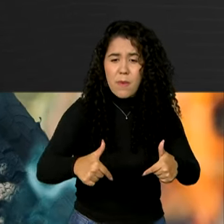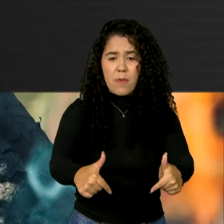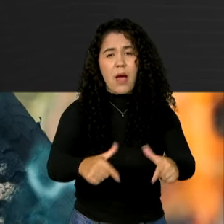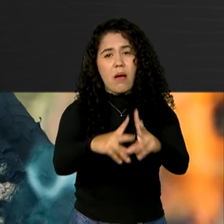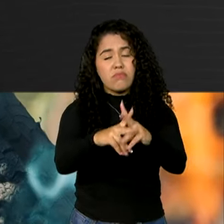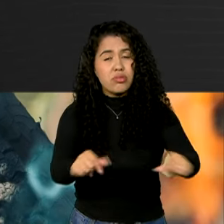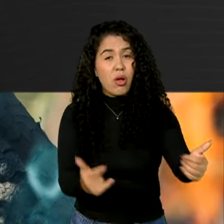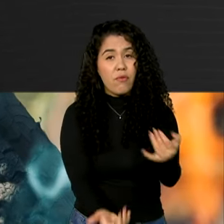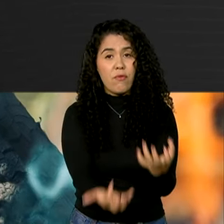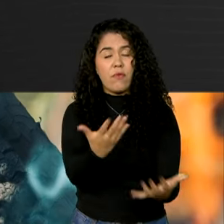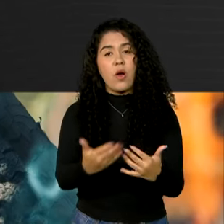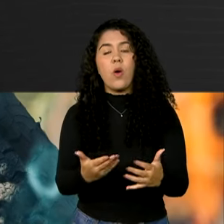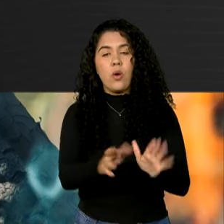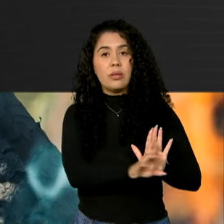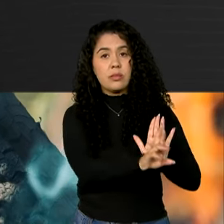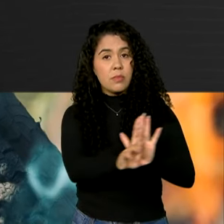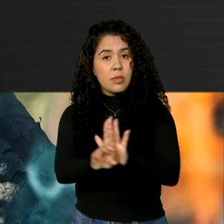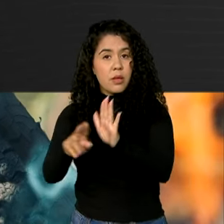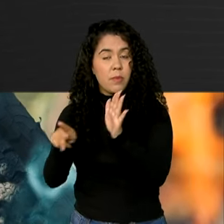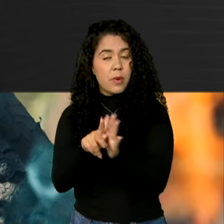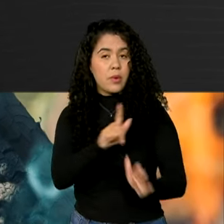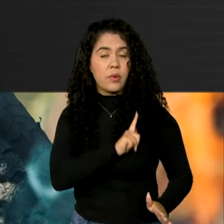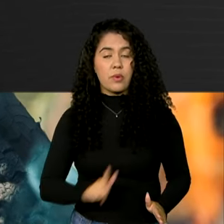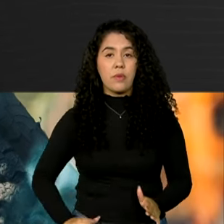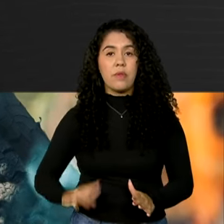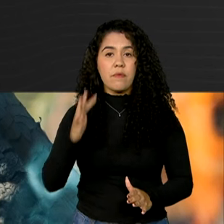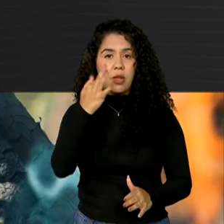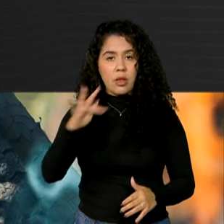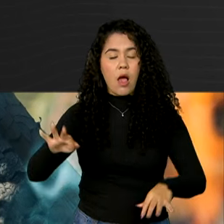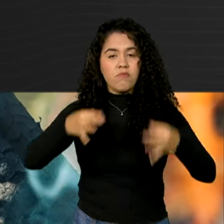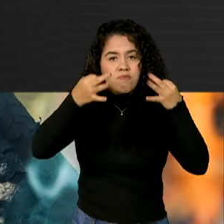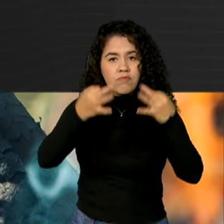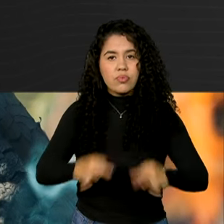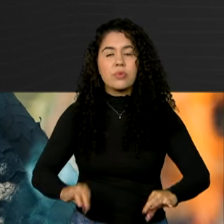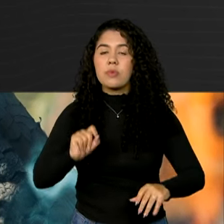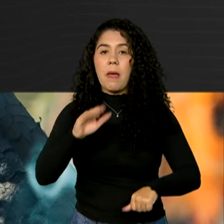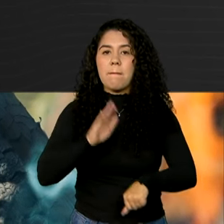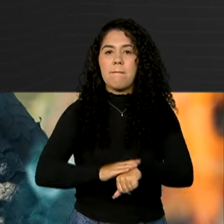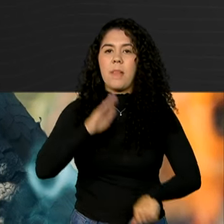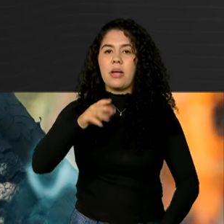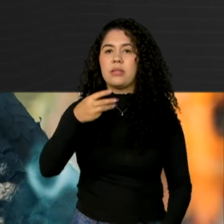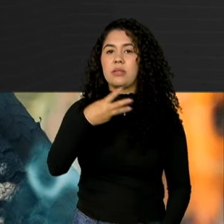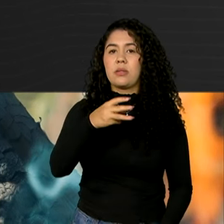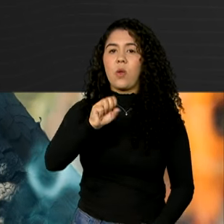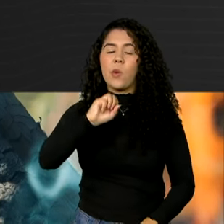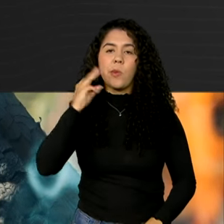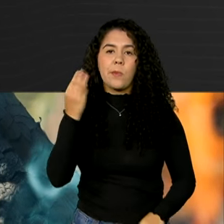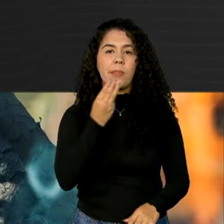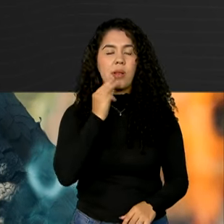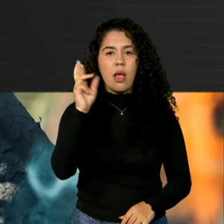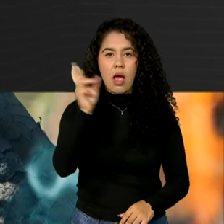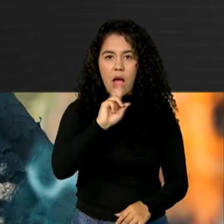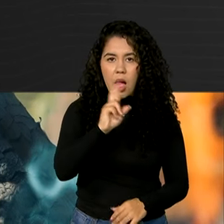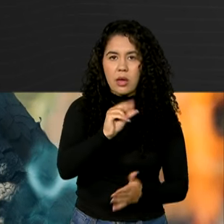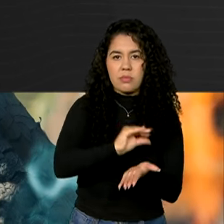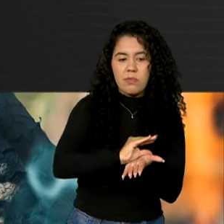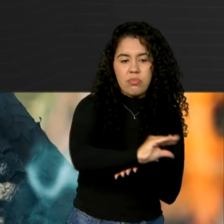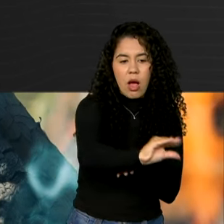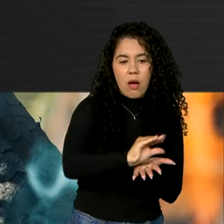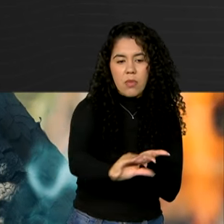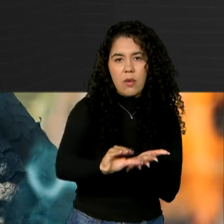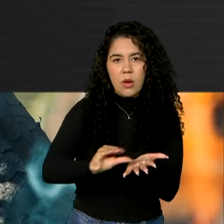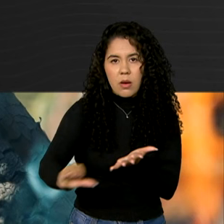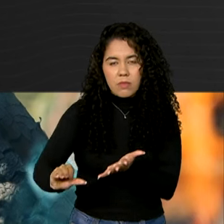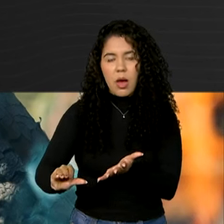o governo federal garantiu de janeiro até agosto deste ano mais de 38 milhões de reais para o custeio das Forças de Segurança